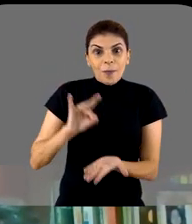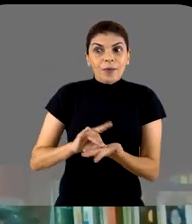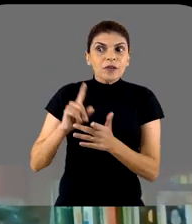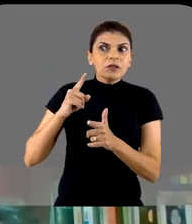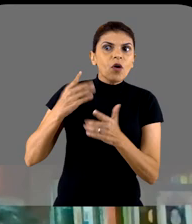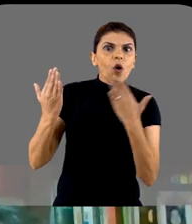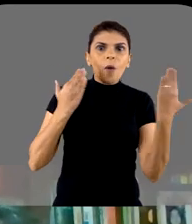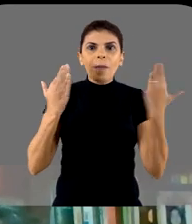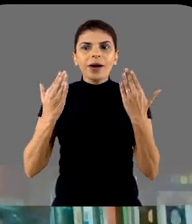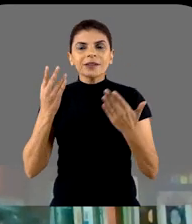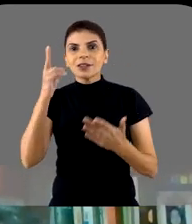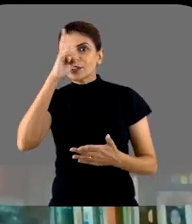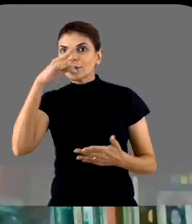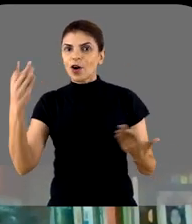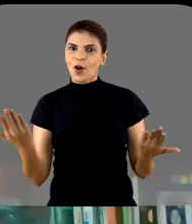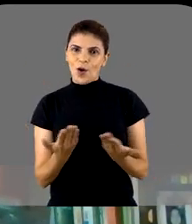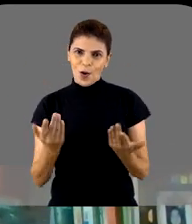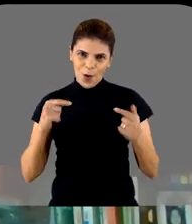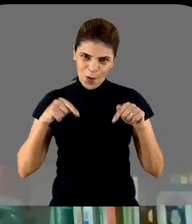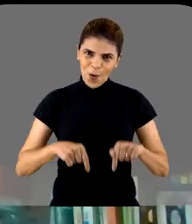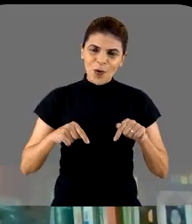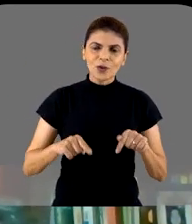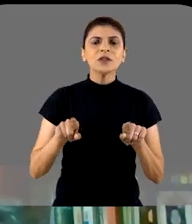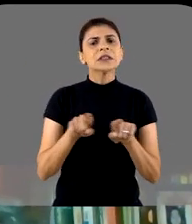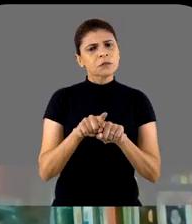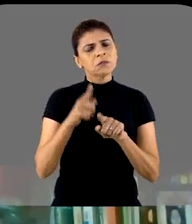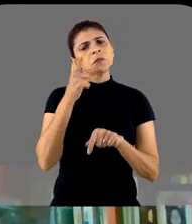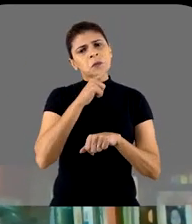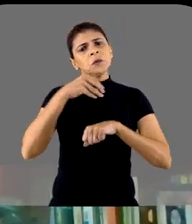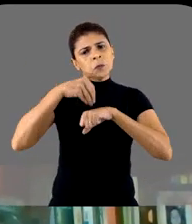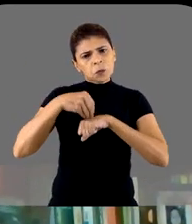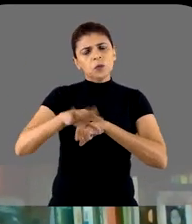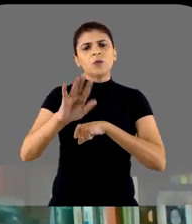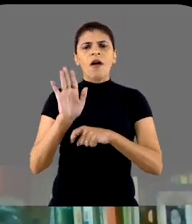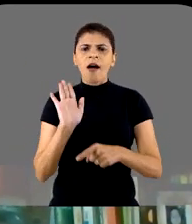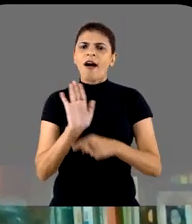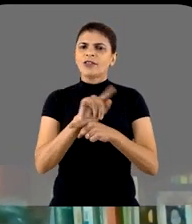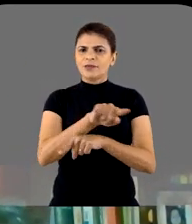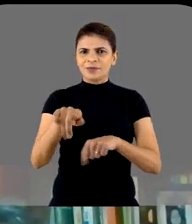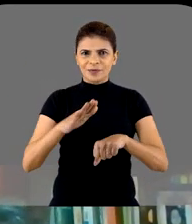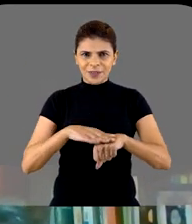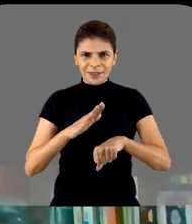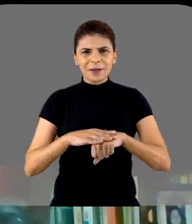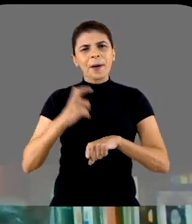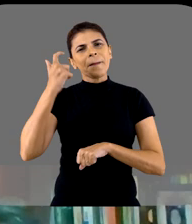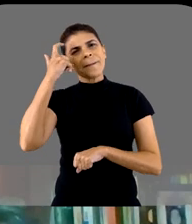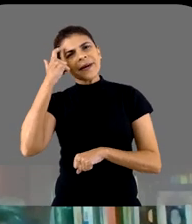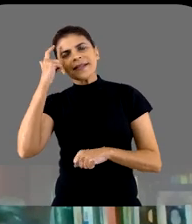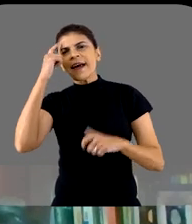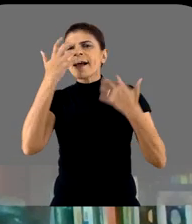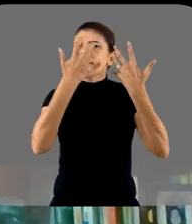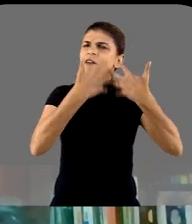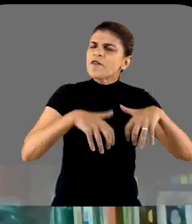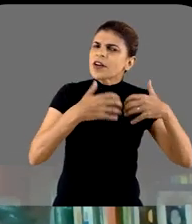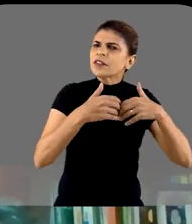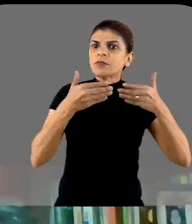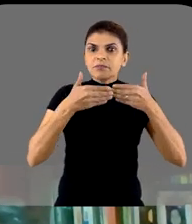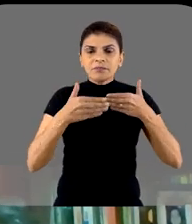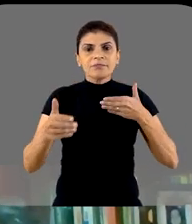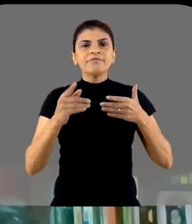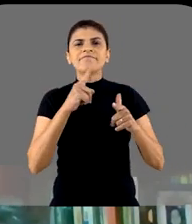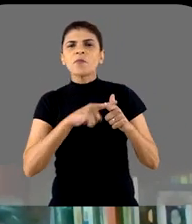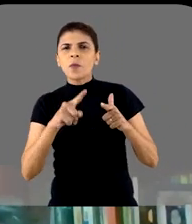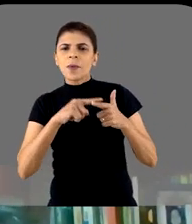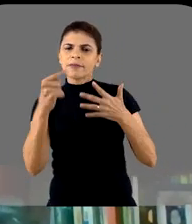de hoje. E espero que nós tenhamos, em alguma medida, conseguido dar conta disso. pensar como, a partir